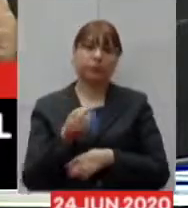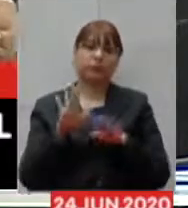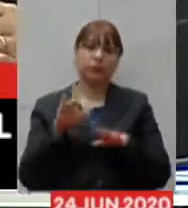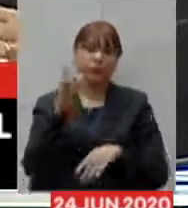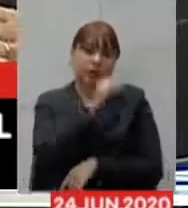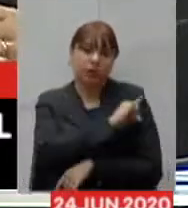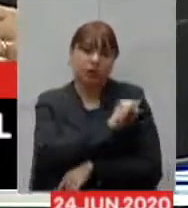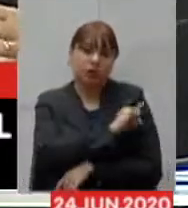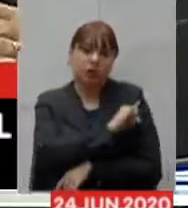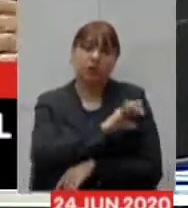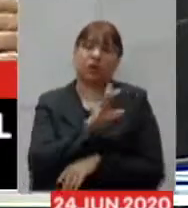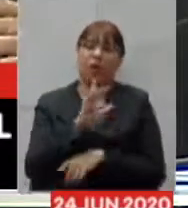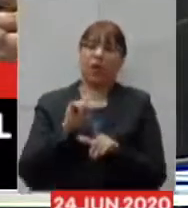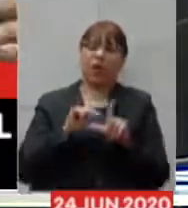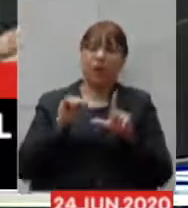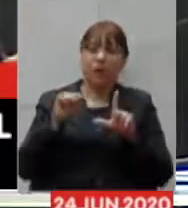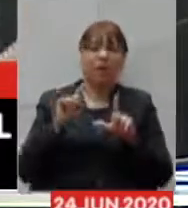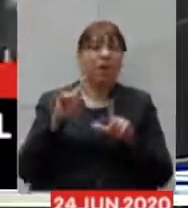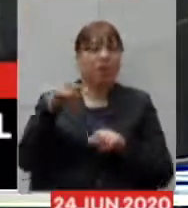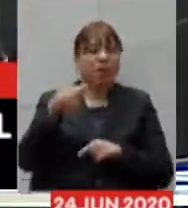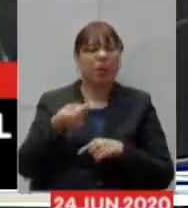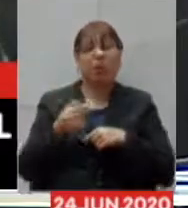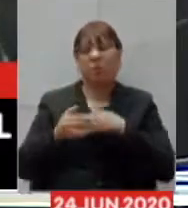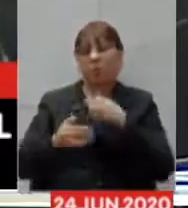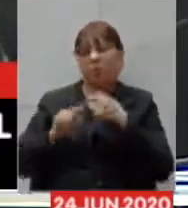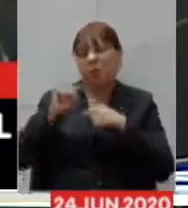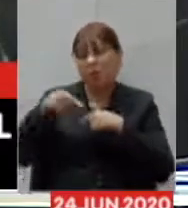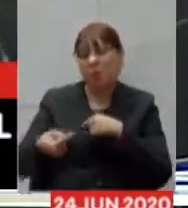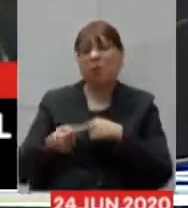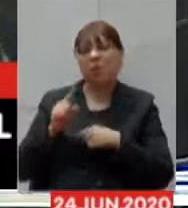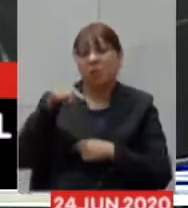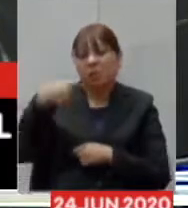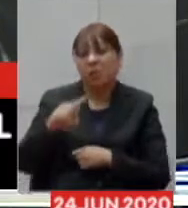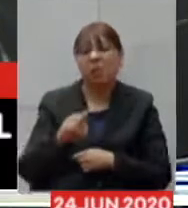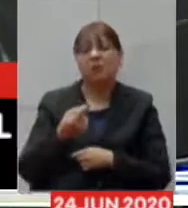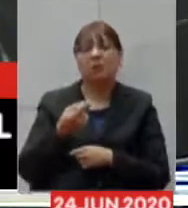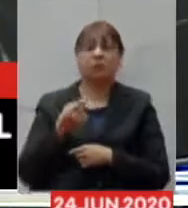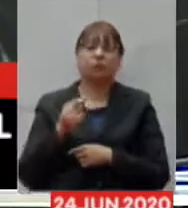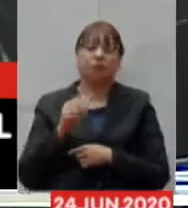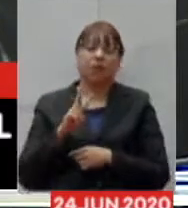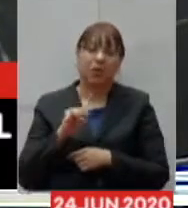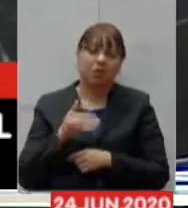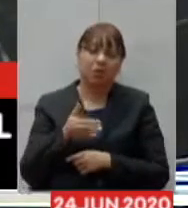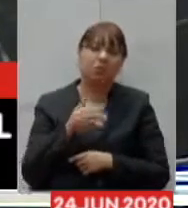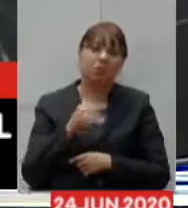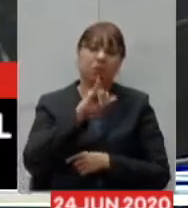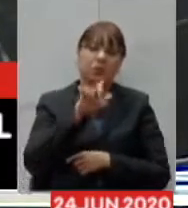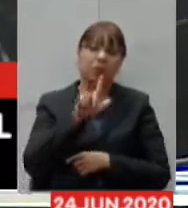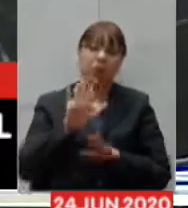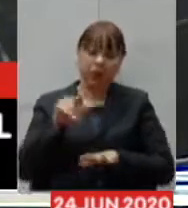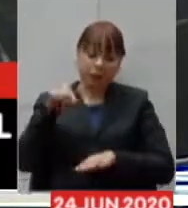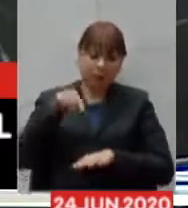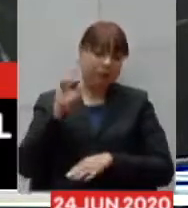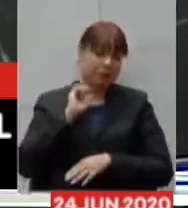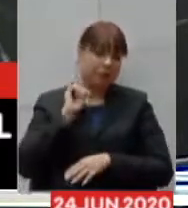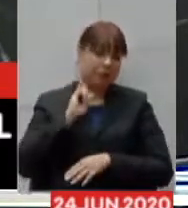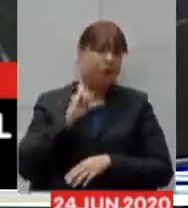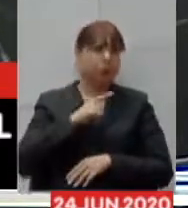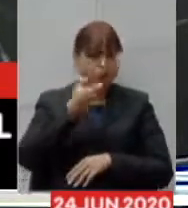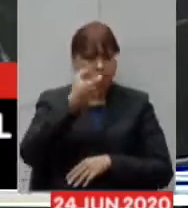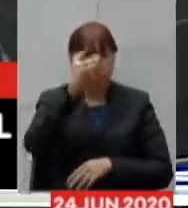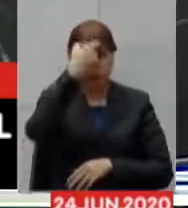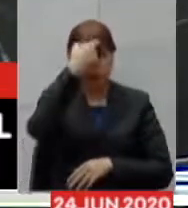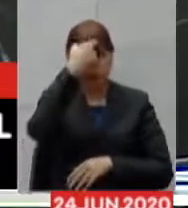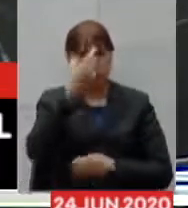protelado prorrogado mais para frente vai acontecer agora no meio de julho e Minas conscientemente